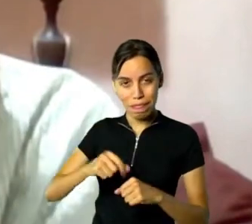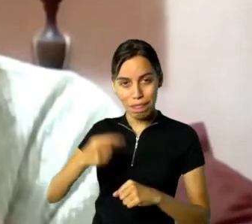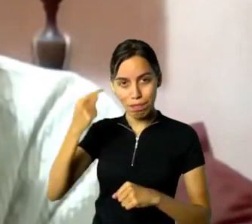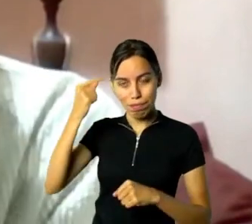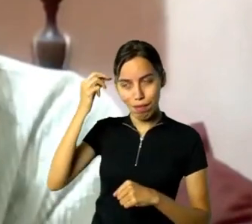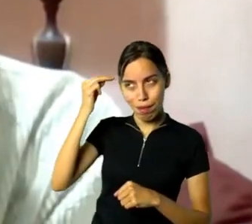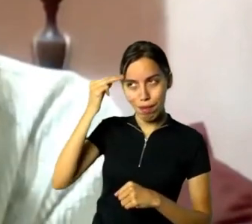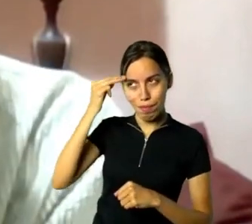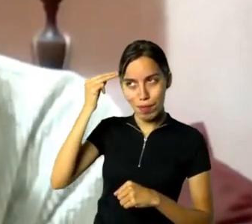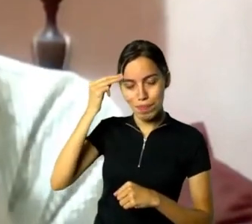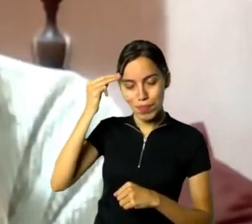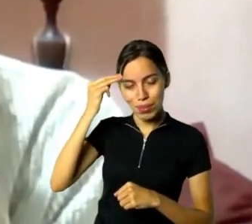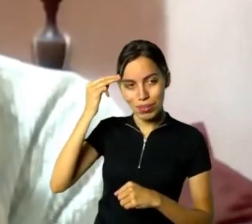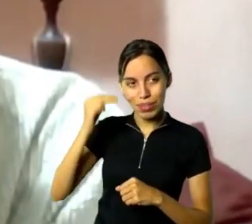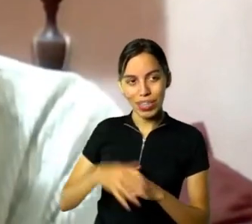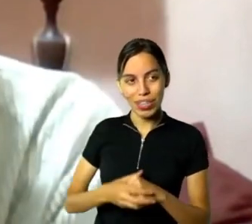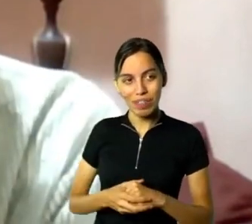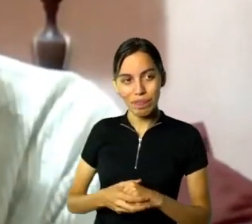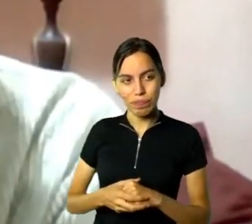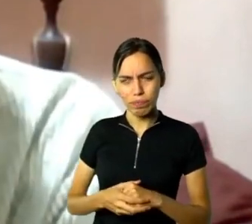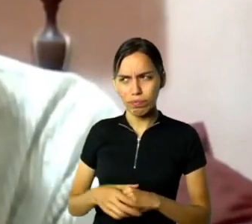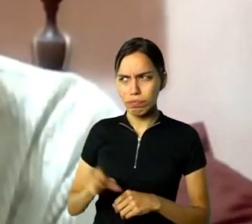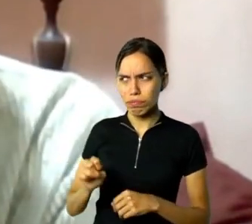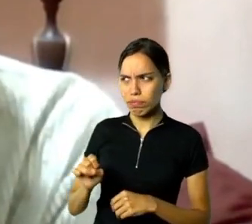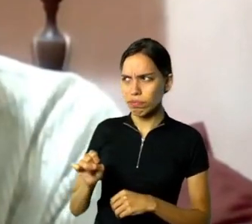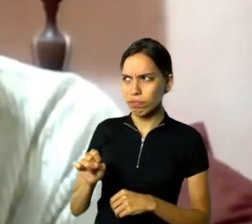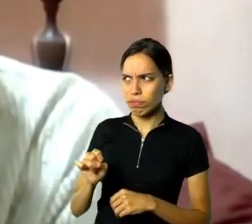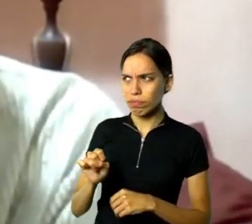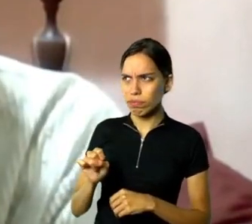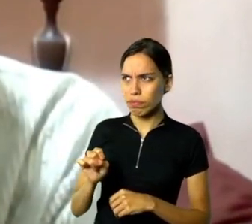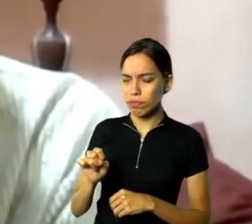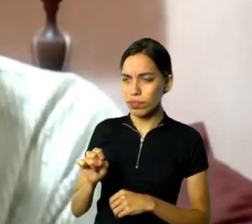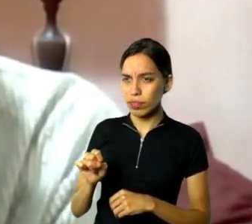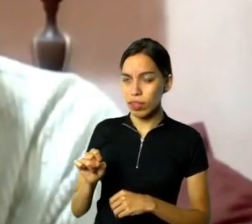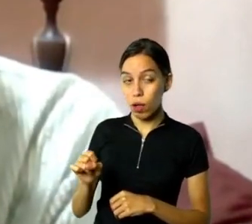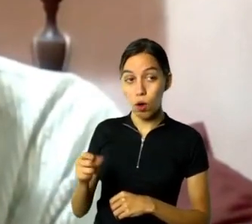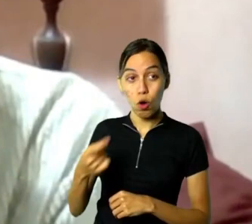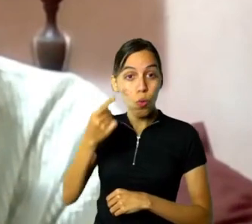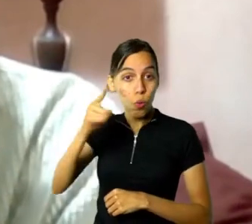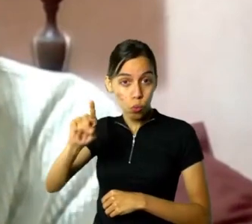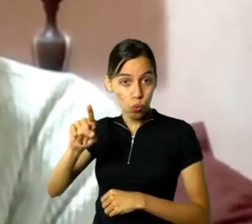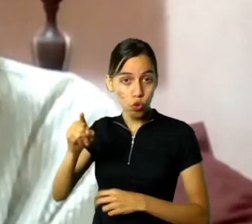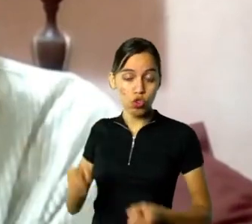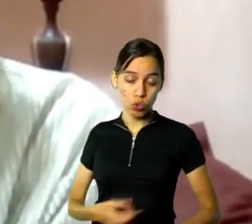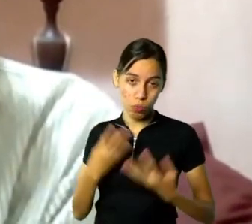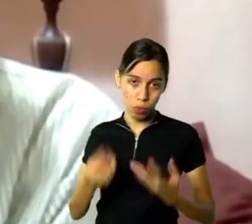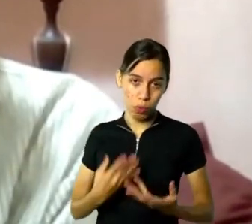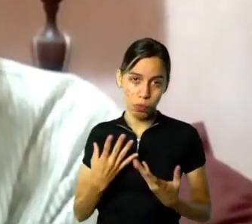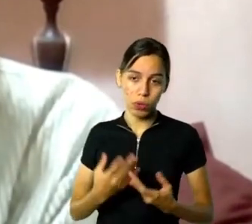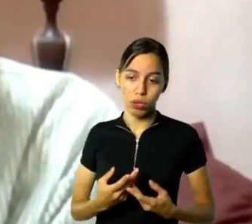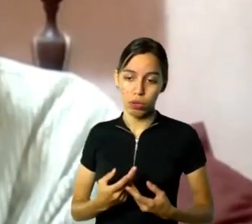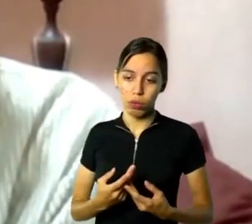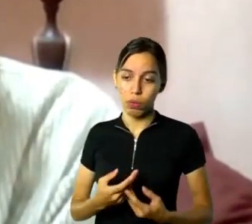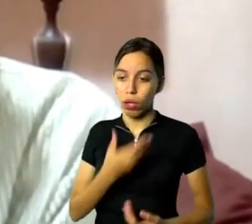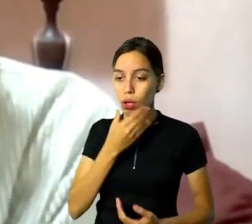antes dele morrer. Foi, se não me engano, o último poema que o Drummond escreveu sobre Itabira.